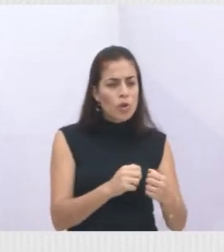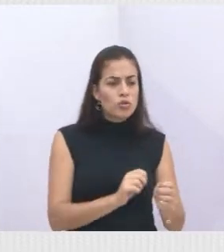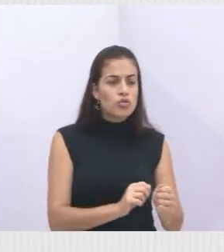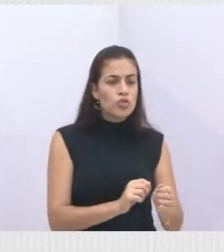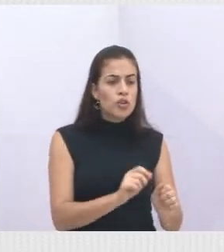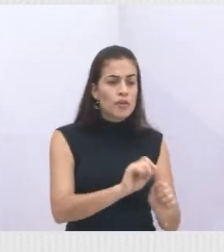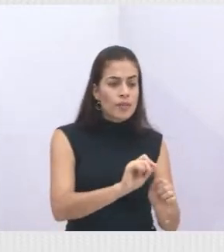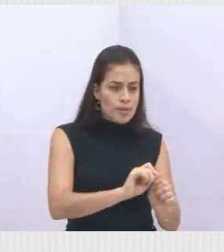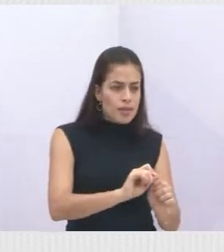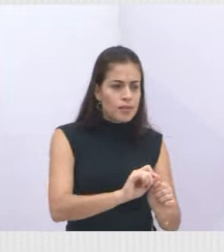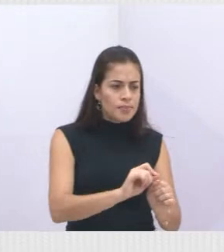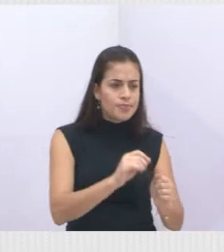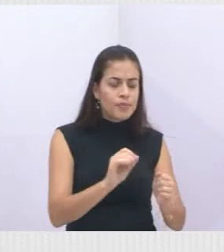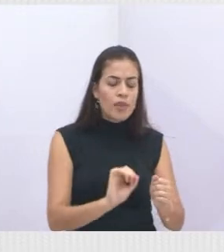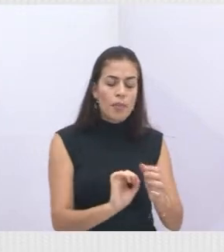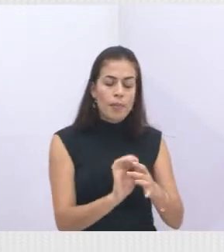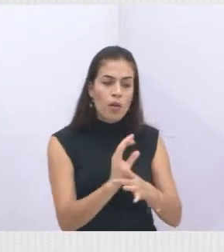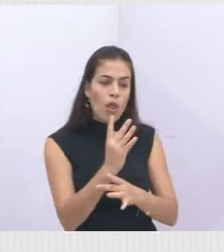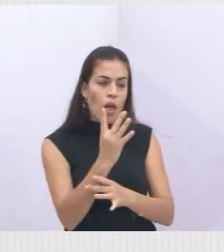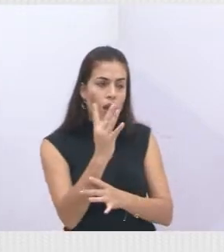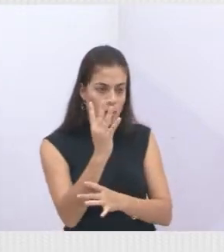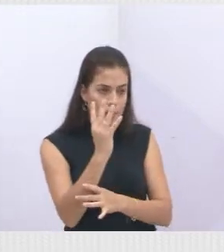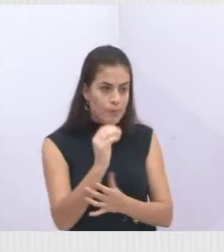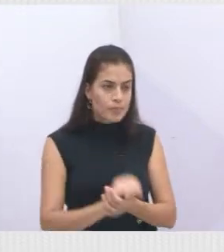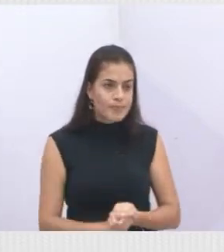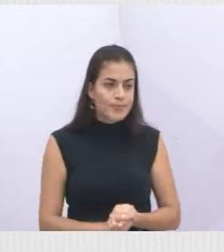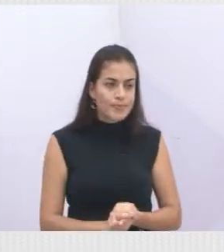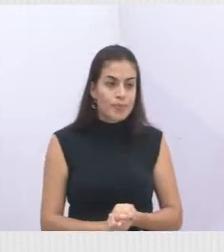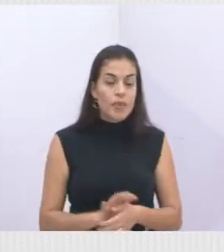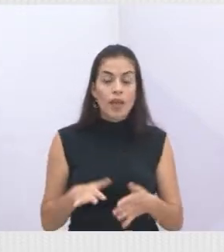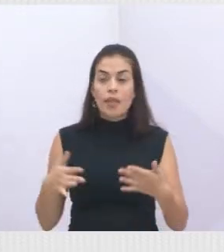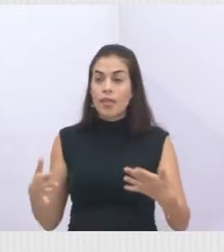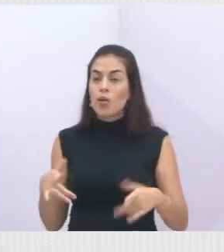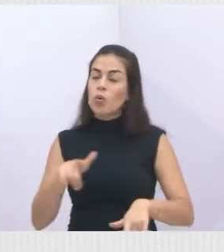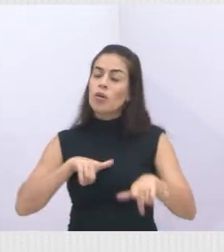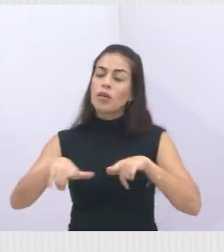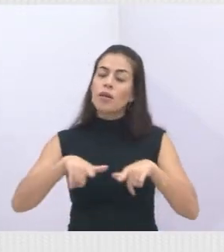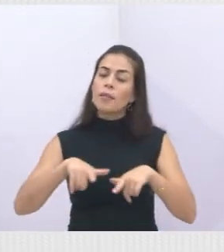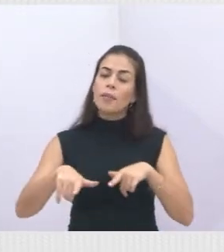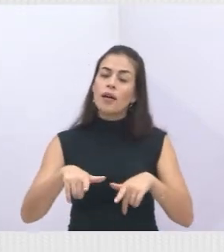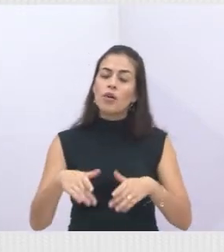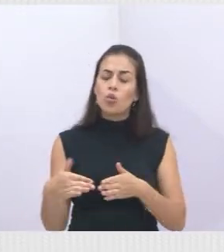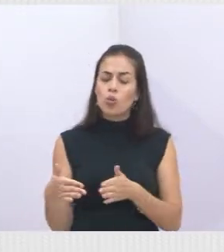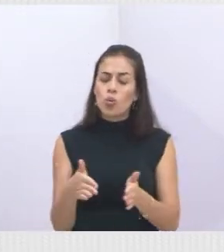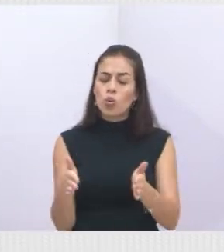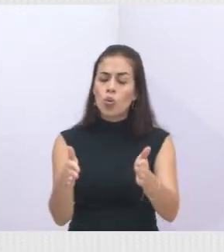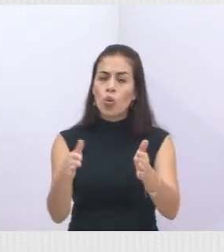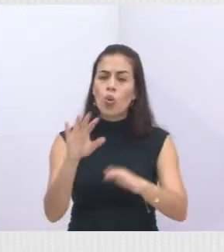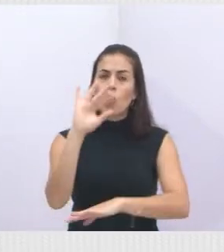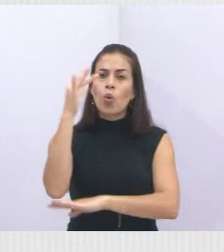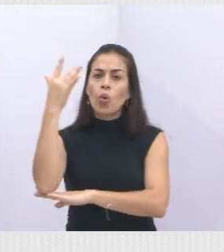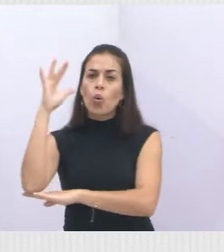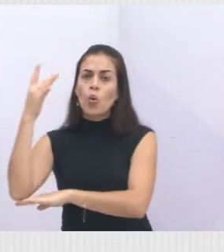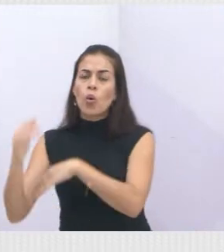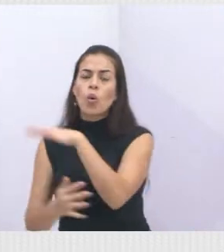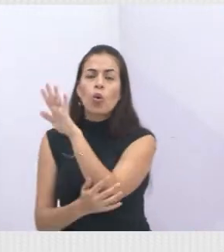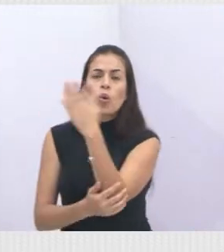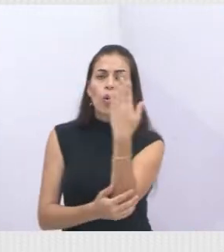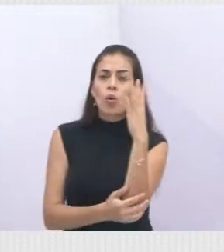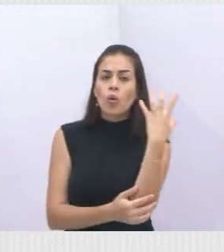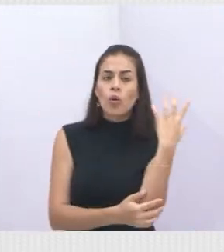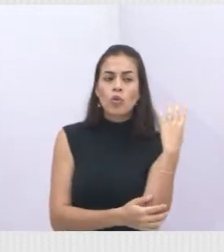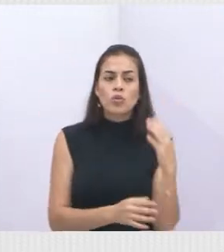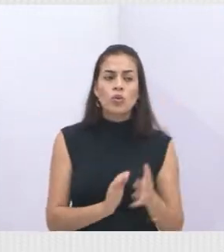recomposição. E o trabalho do corredor ecológico, ele foi muito importante, porque teve um planejamento baseado